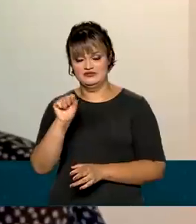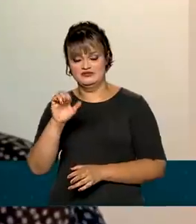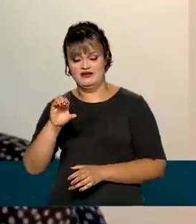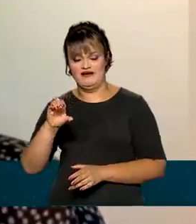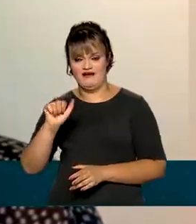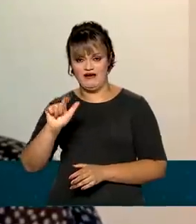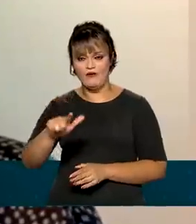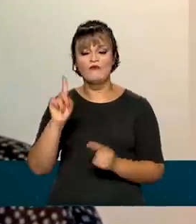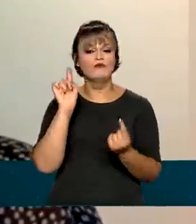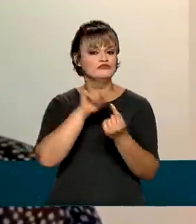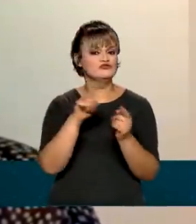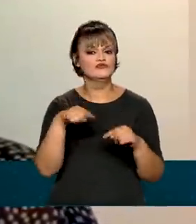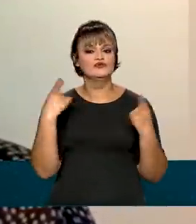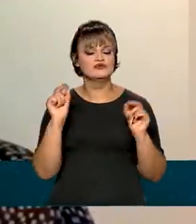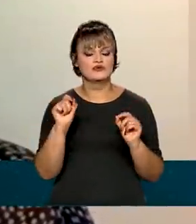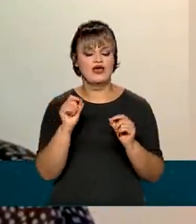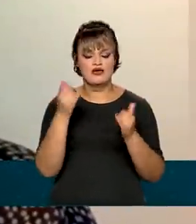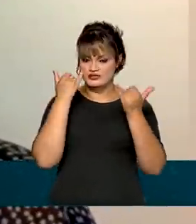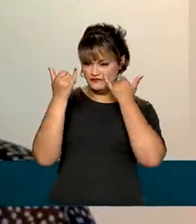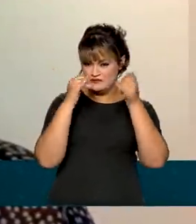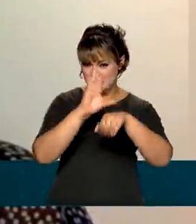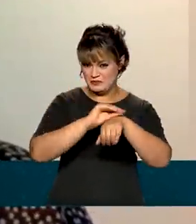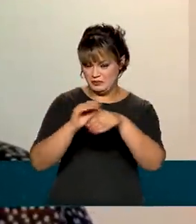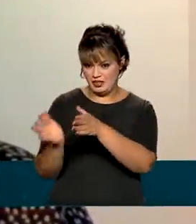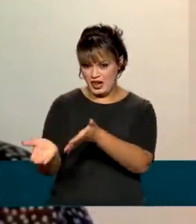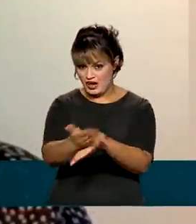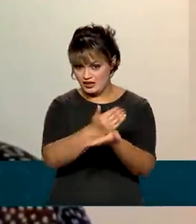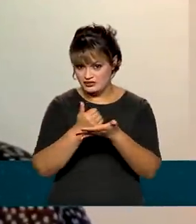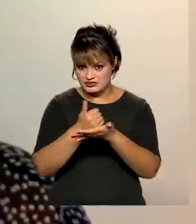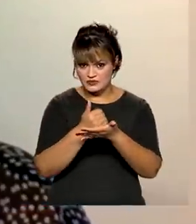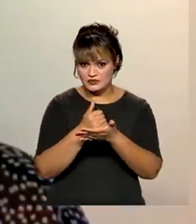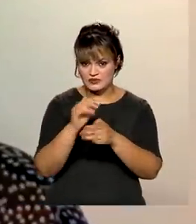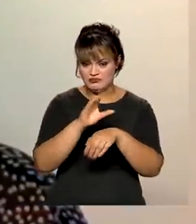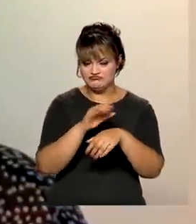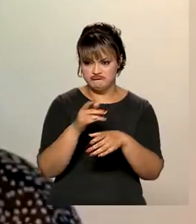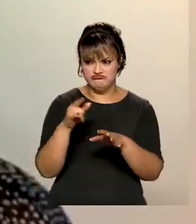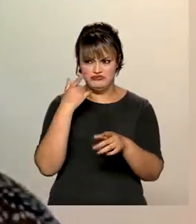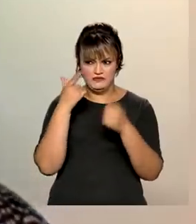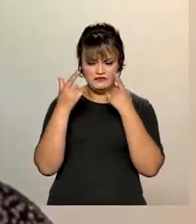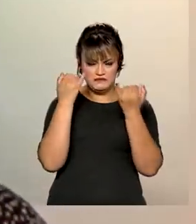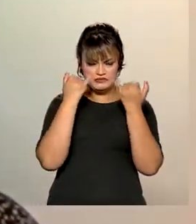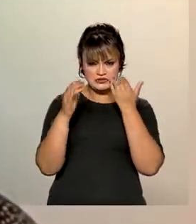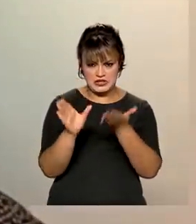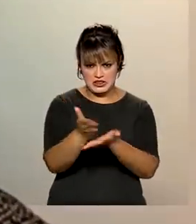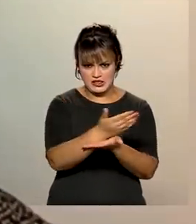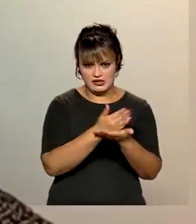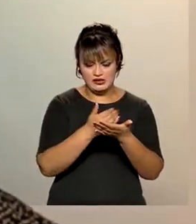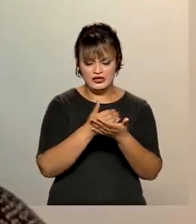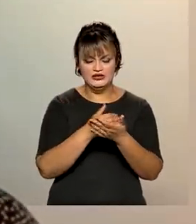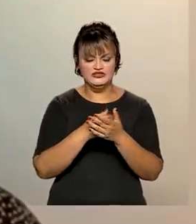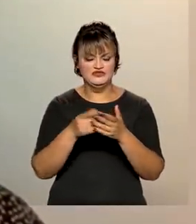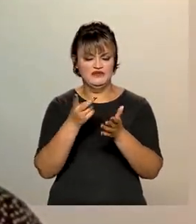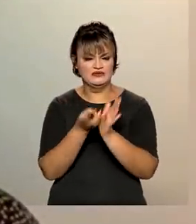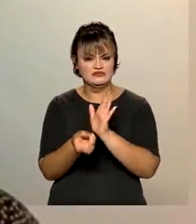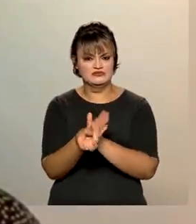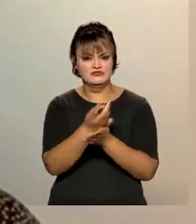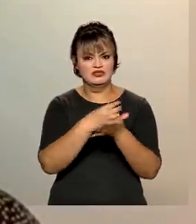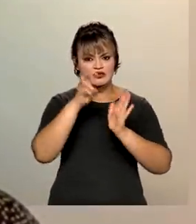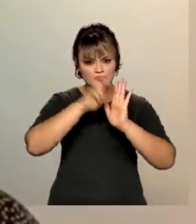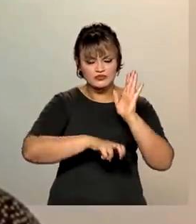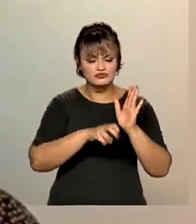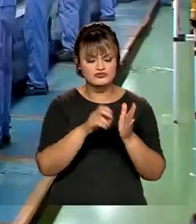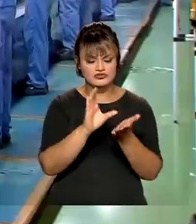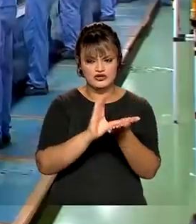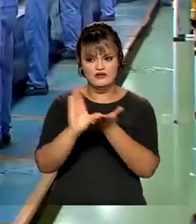transferir esses dados de excesso de arrecadação, esse excesso de arrecadação de tributos para a